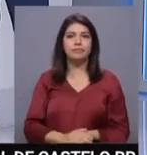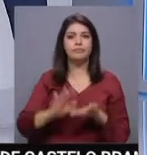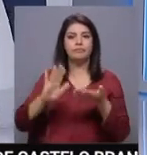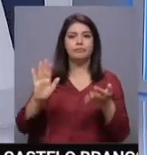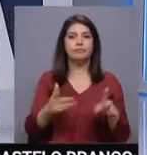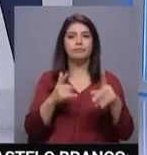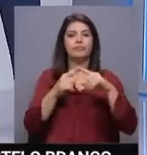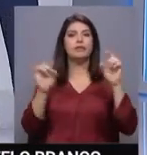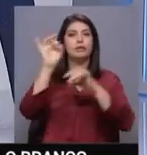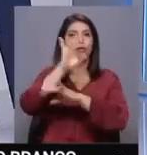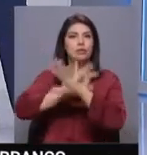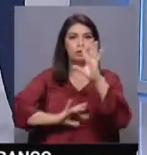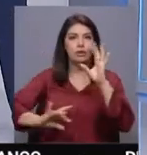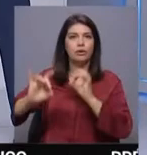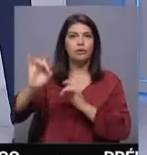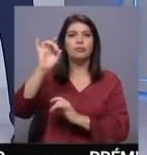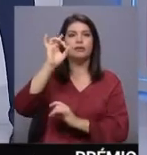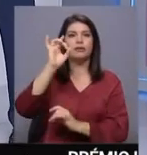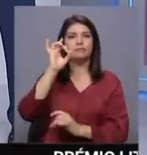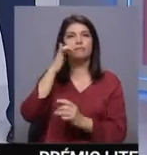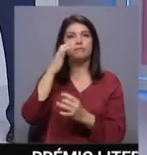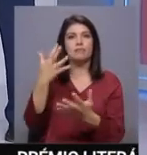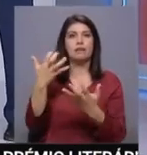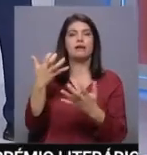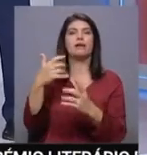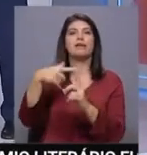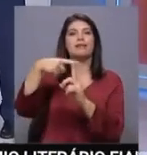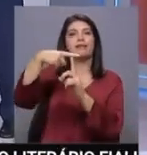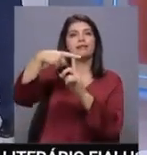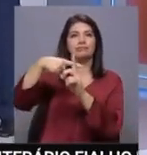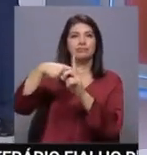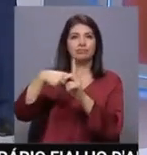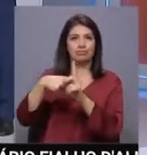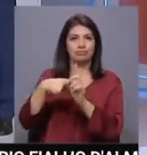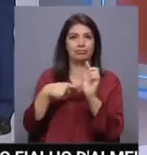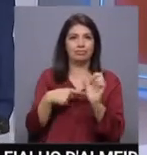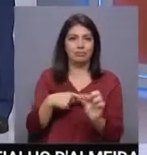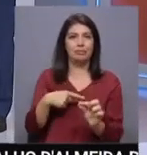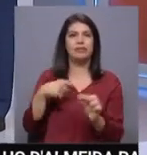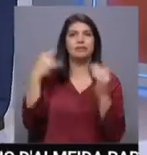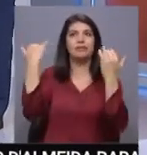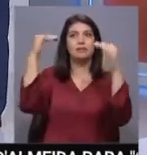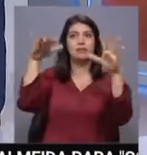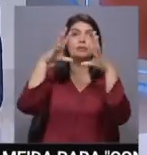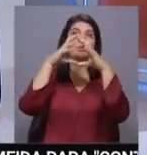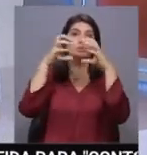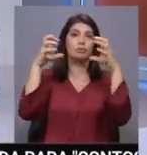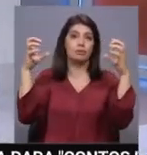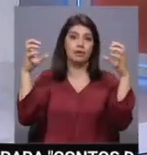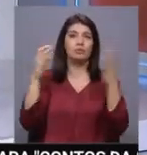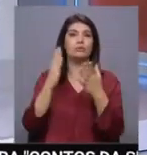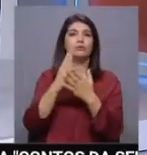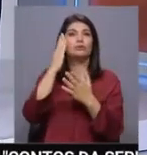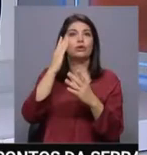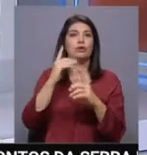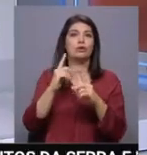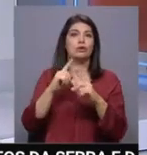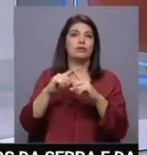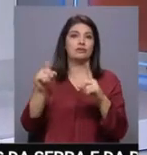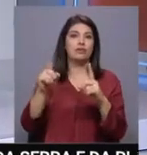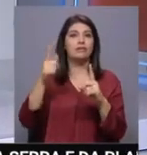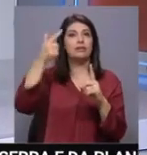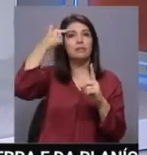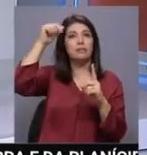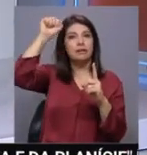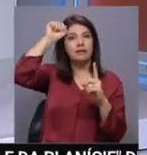europeu, aqui vemos que temos já também temperaturas mais baixas, com períodos de céu muito nublado e a exceção vai para Berlim, Praga